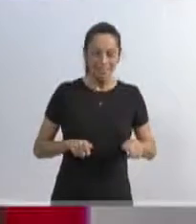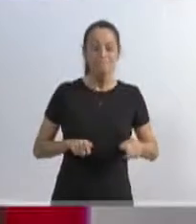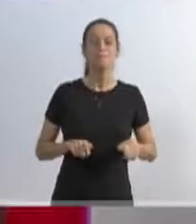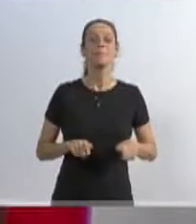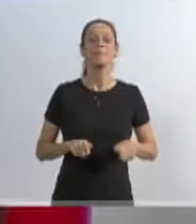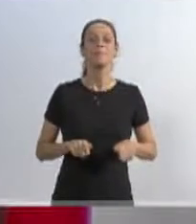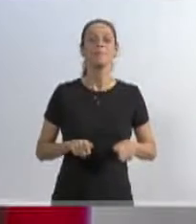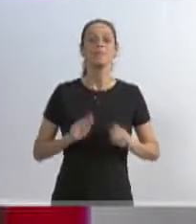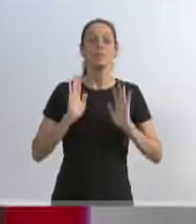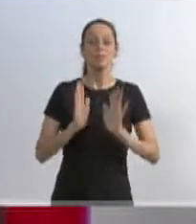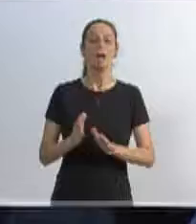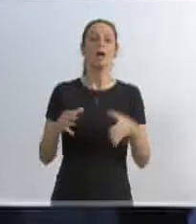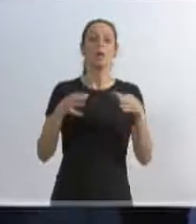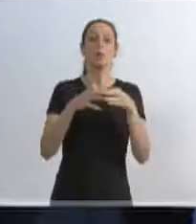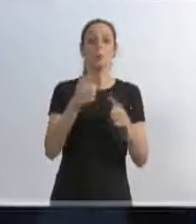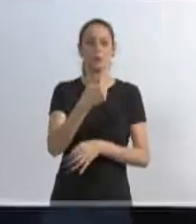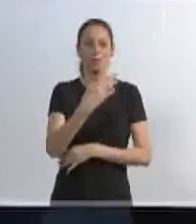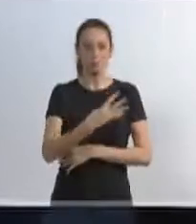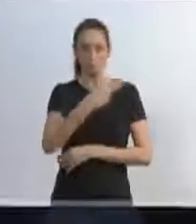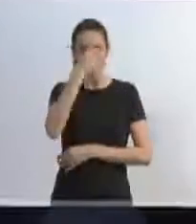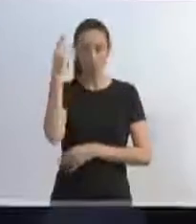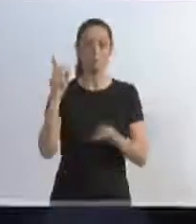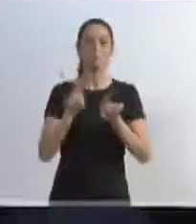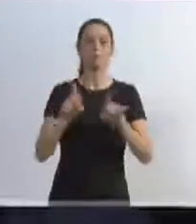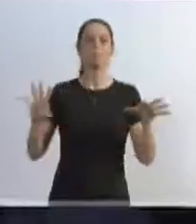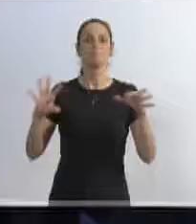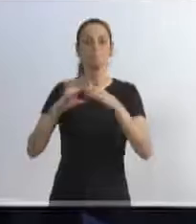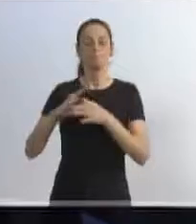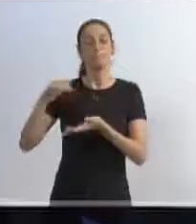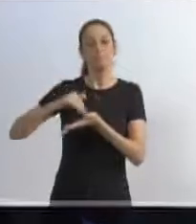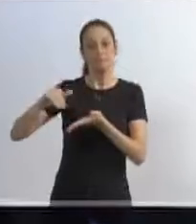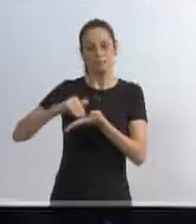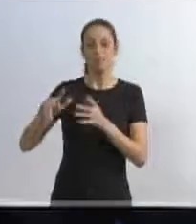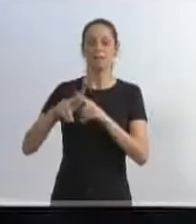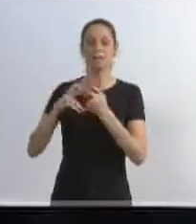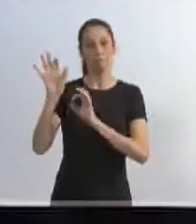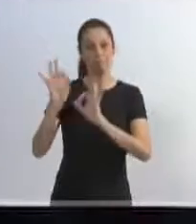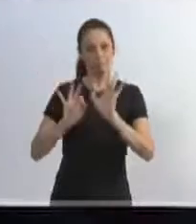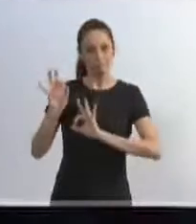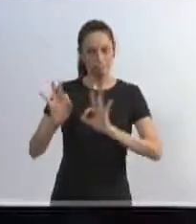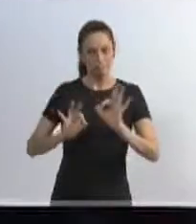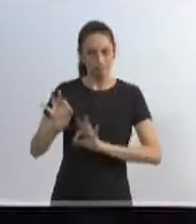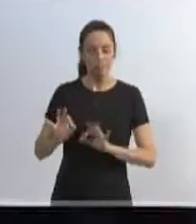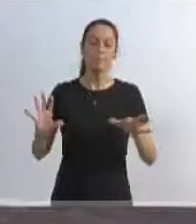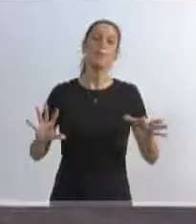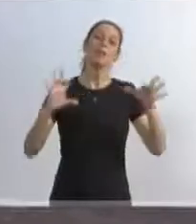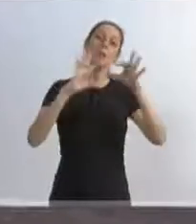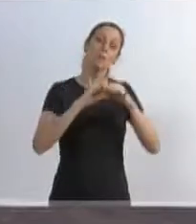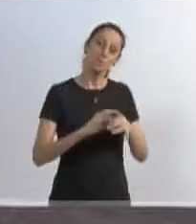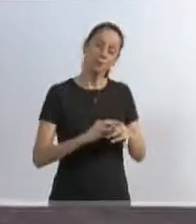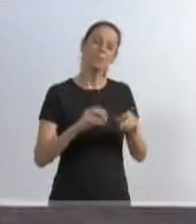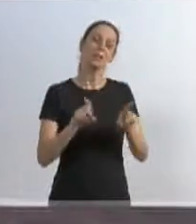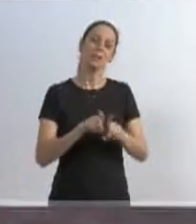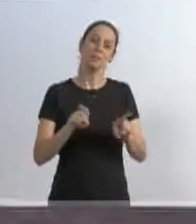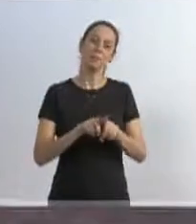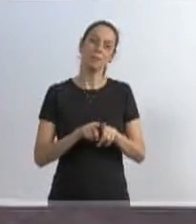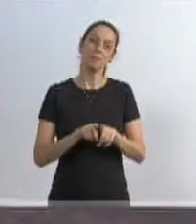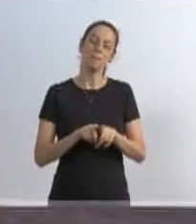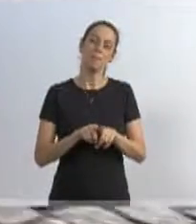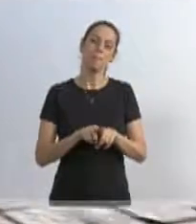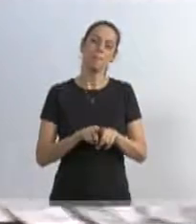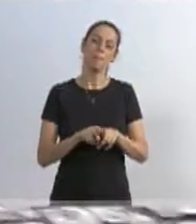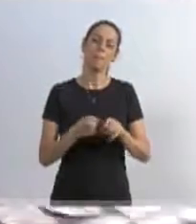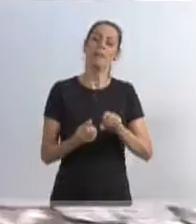estivemos em 14 pessoas, juntamente com a Secretaria de Manutenção, e também com a Secretaria, com a